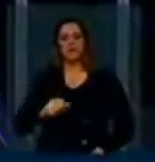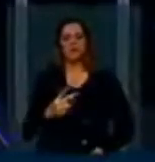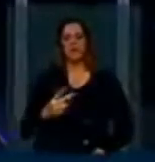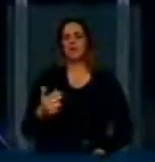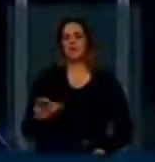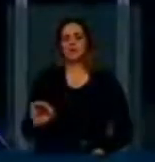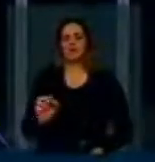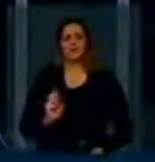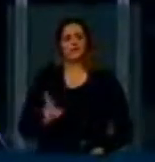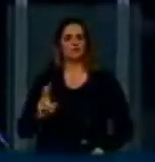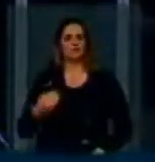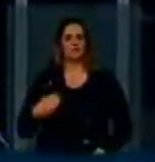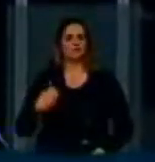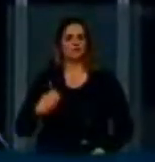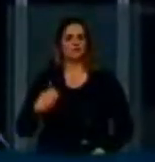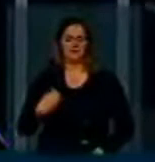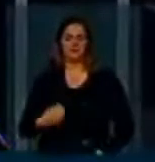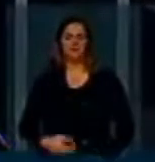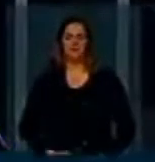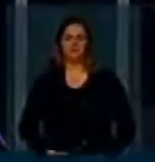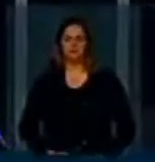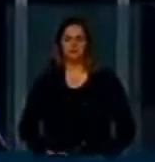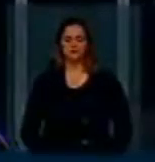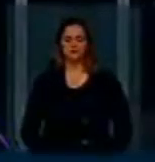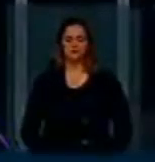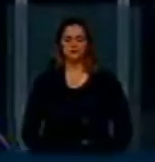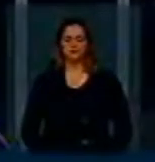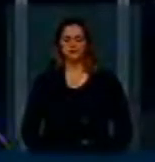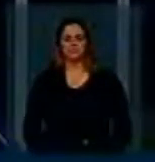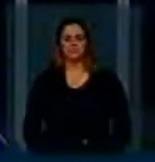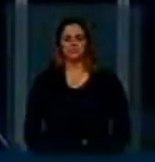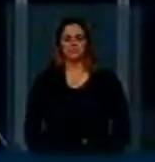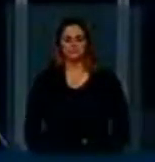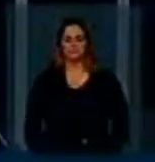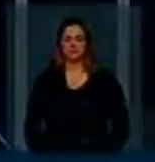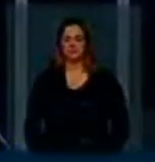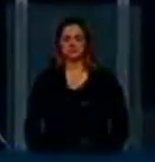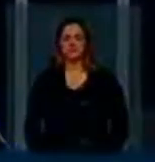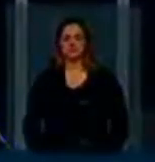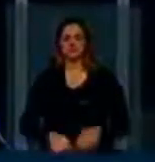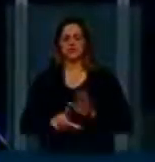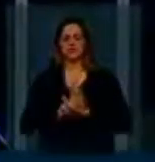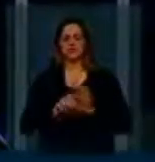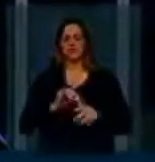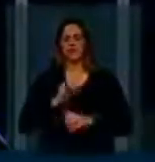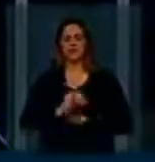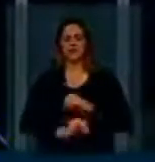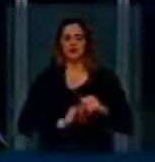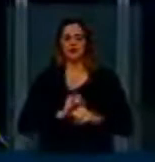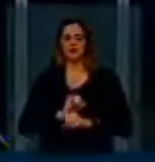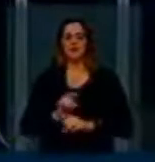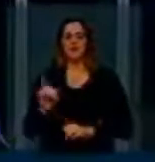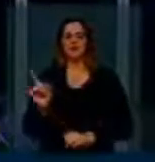aprovação do marco civil da internet. O marco civil da internet não proíbe que se venda bandas diferentes